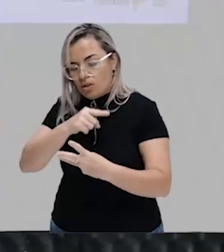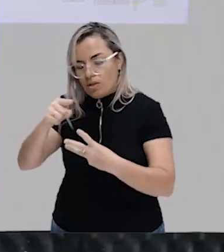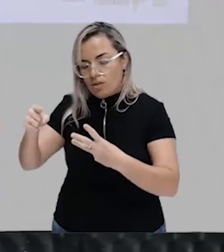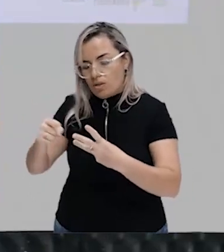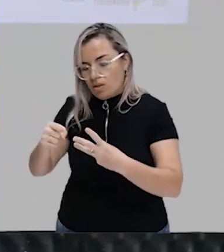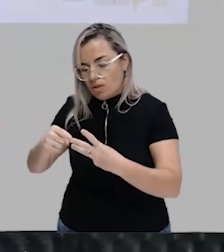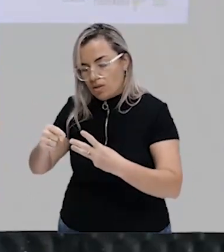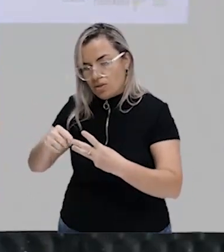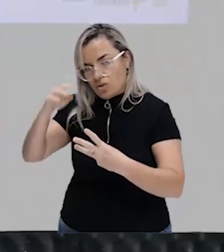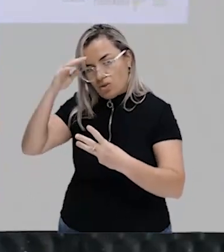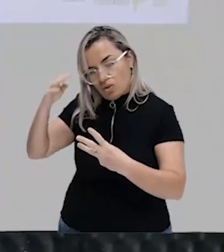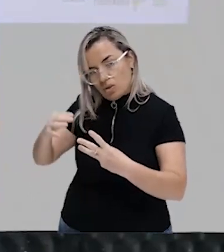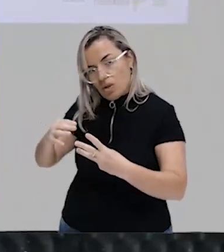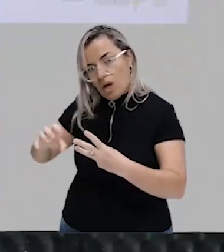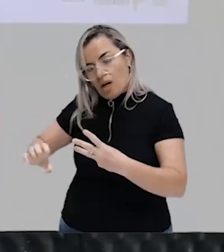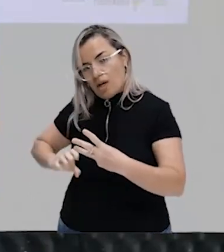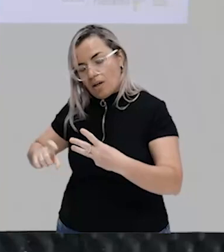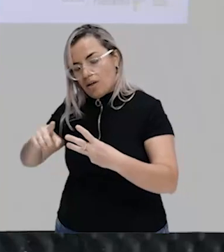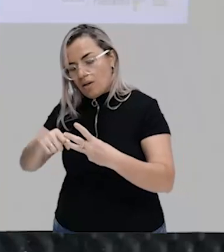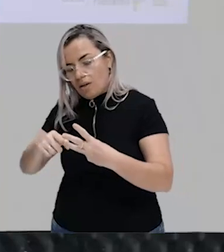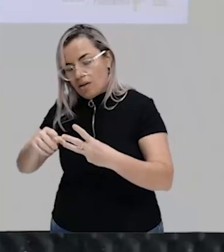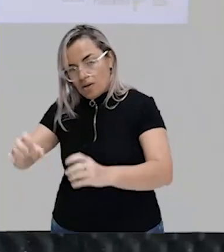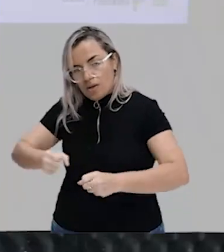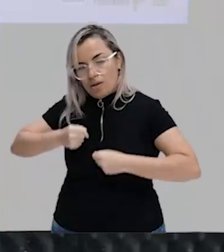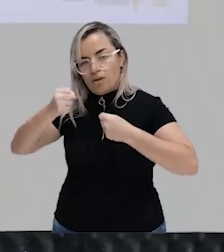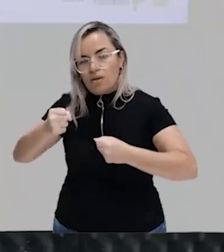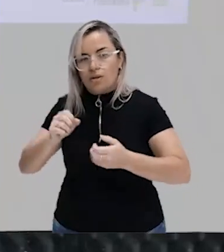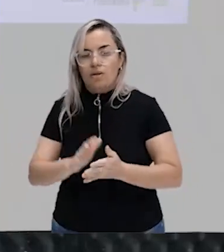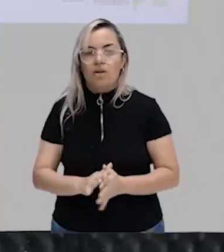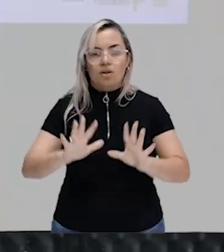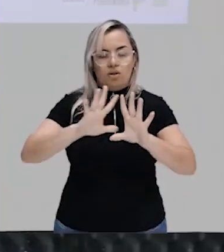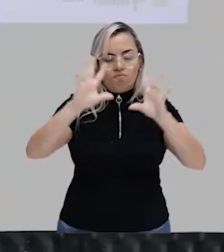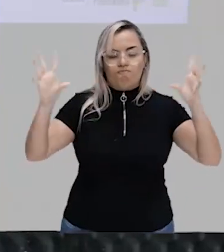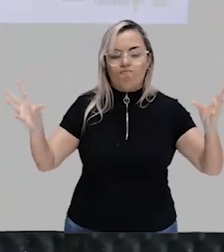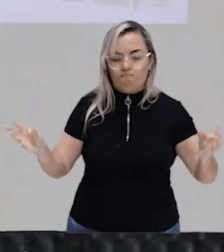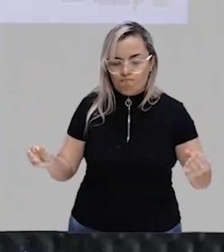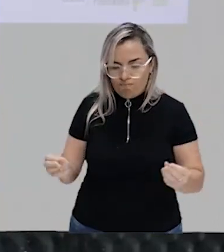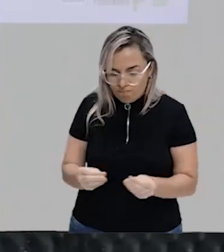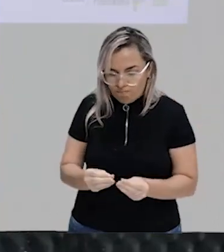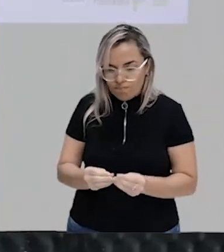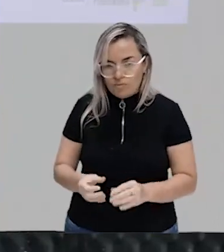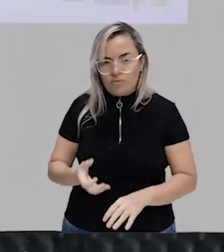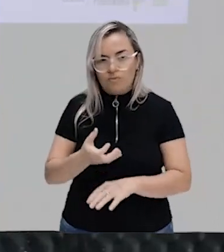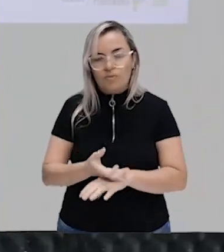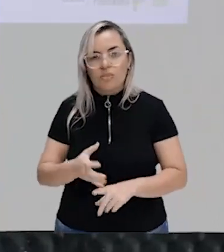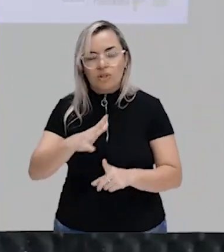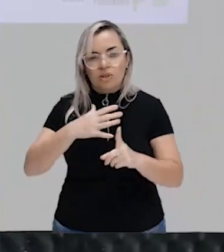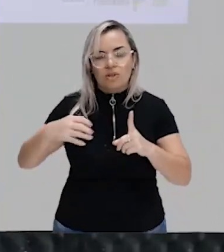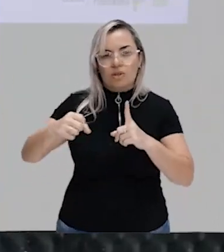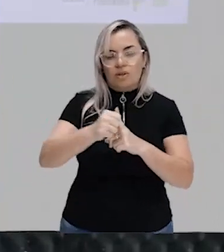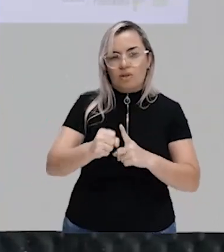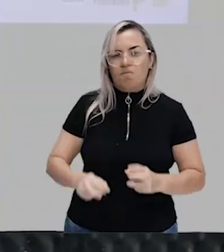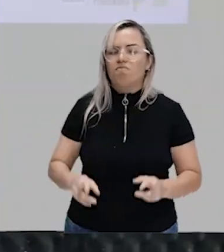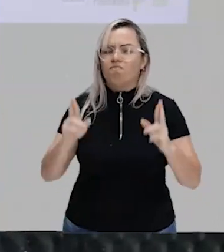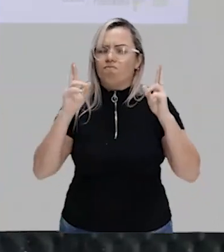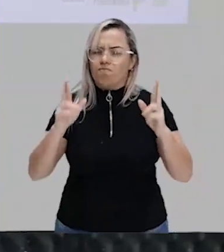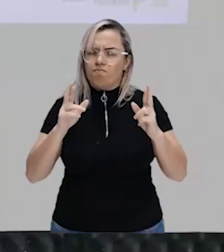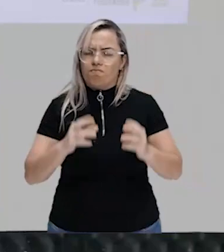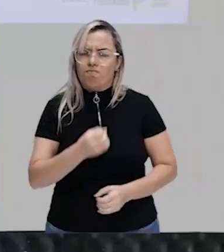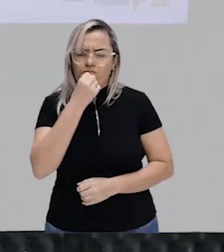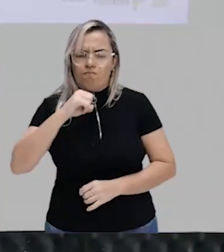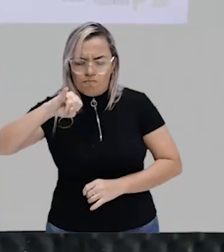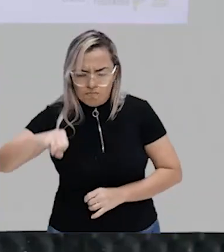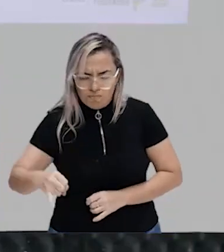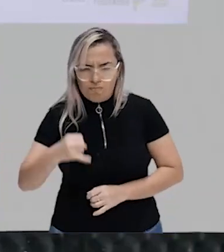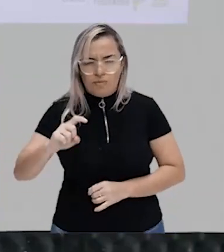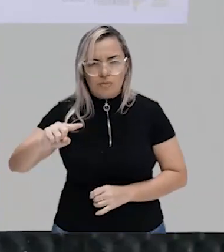a riqueza e também o poder e com isso a gente encerra mais uma aula de sociologia espero que tenha sido boa e proveitosa para vocês